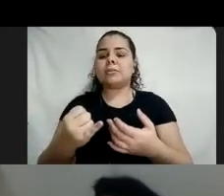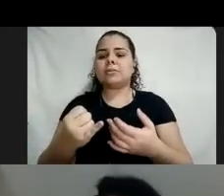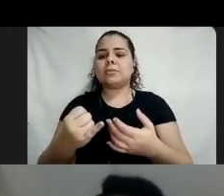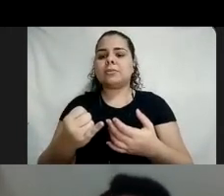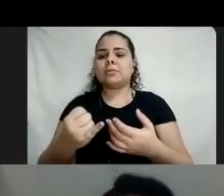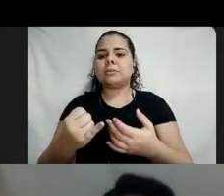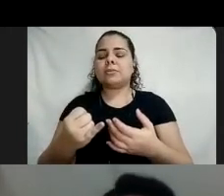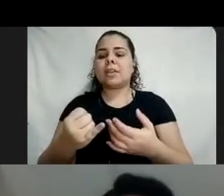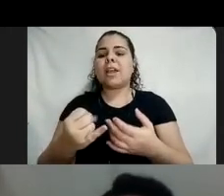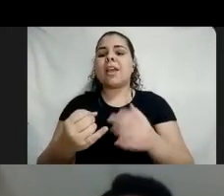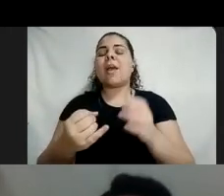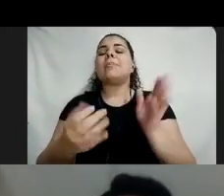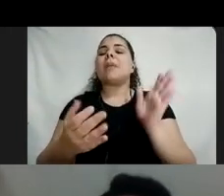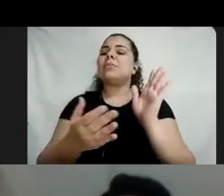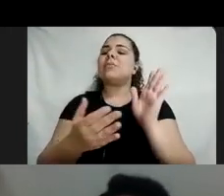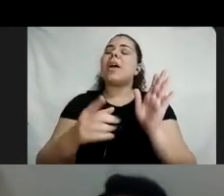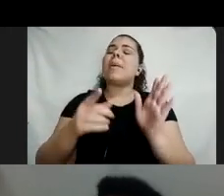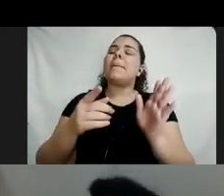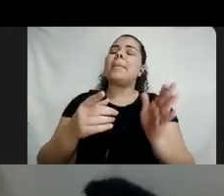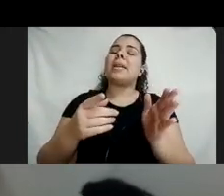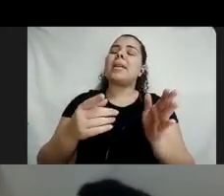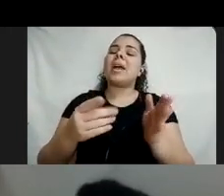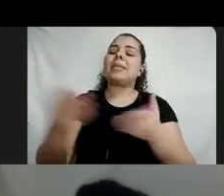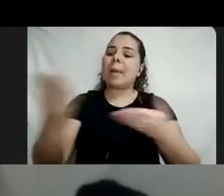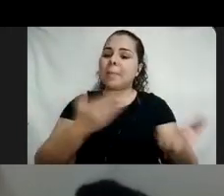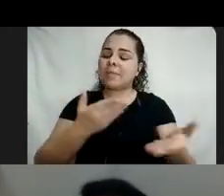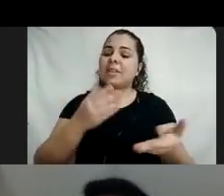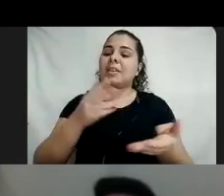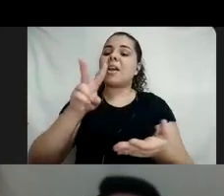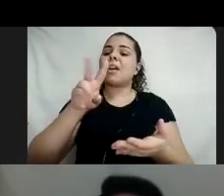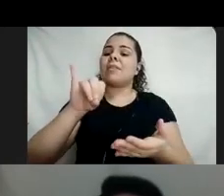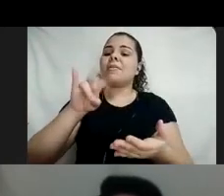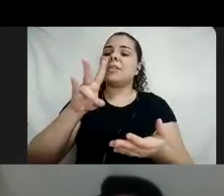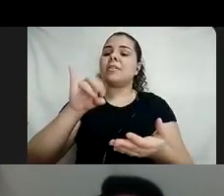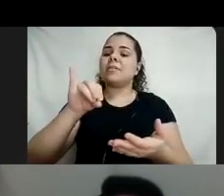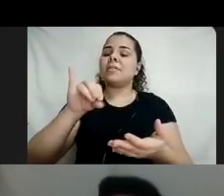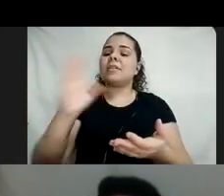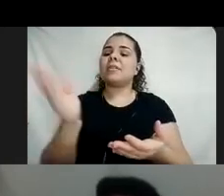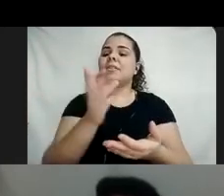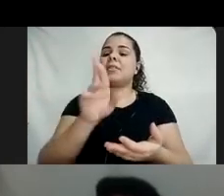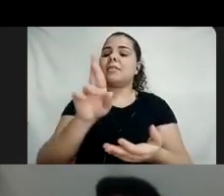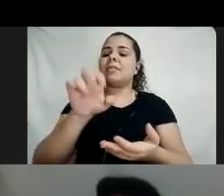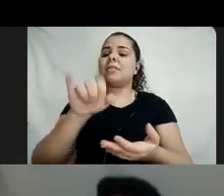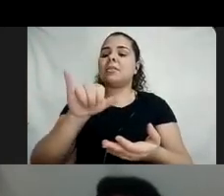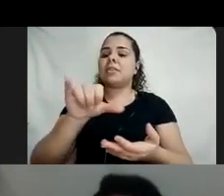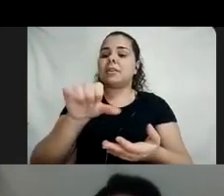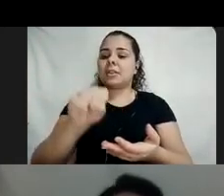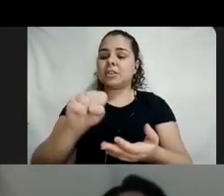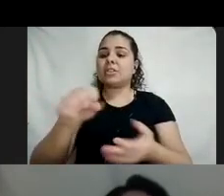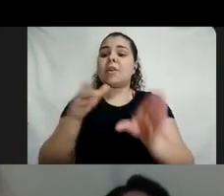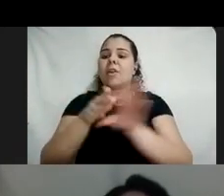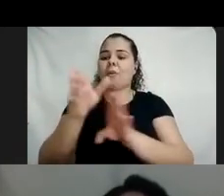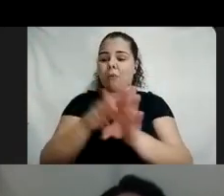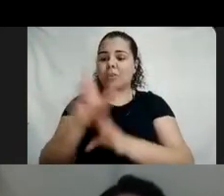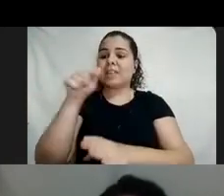mais nova conselheira que está aqui com a gente, a Vivi Reis. Maior orgulho de ter você aqui, Vivi é